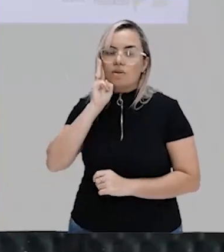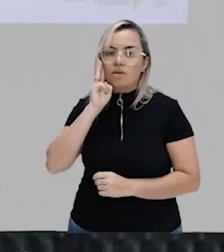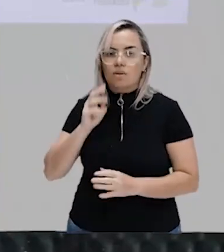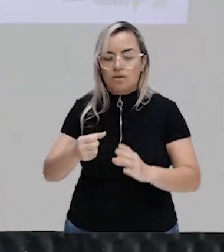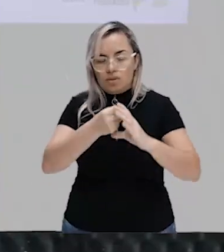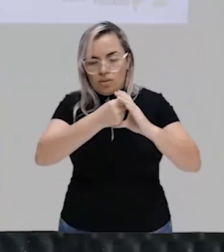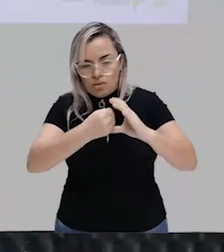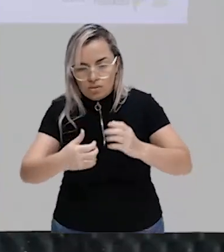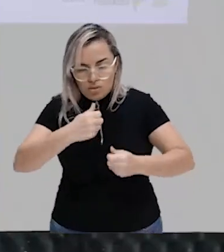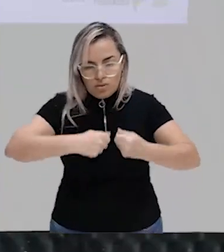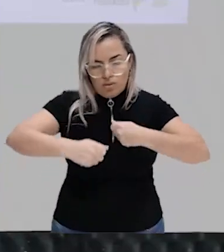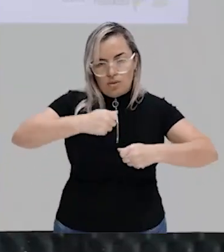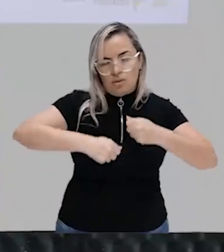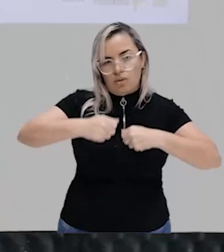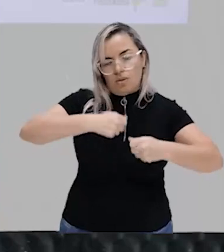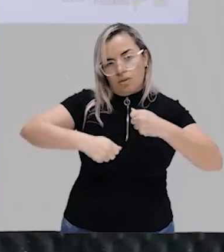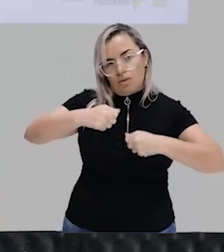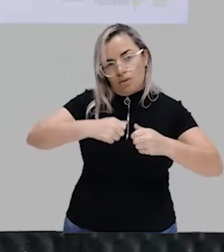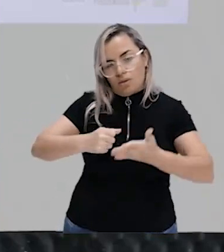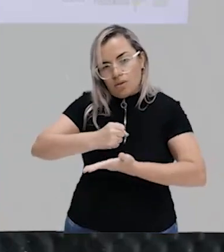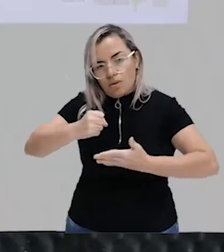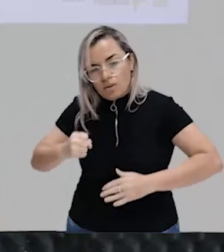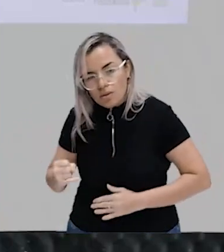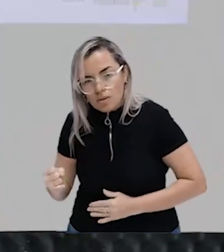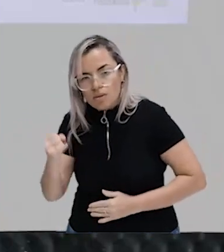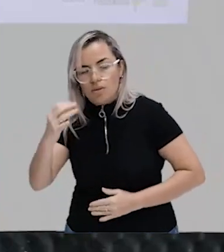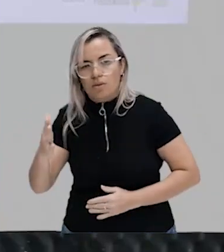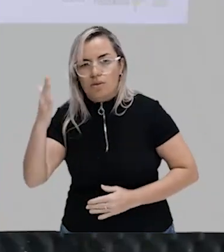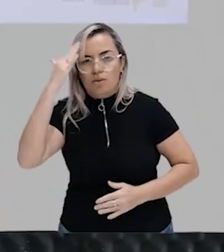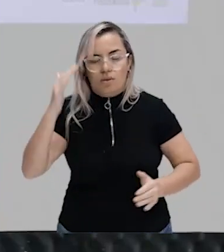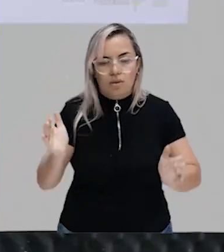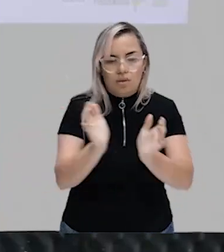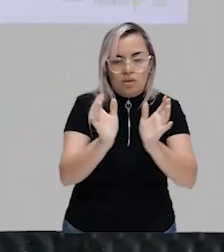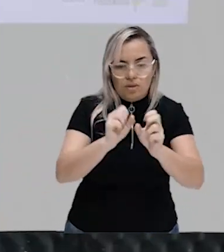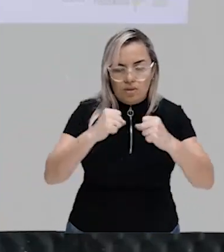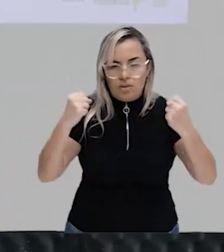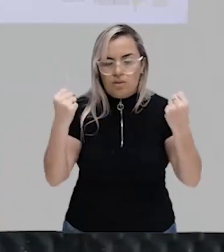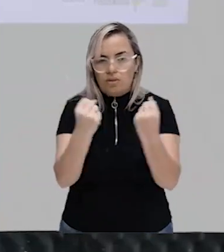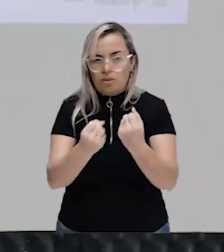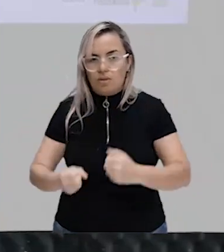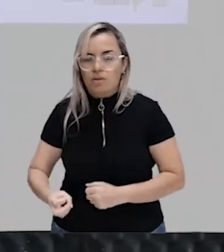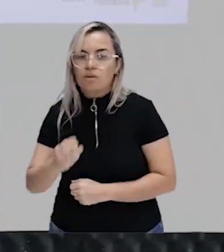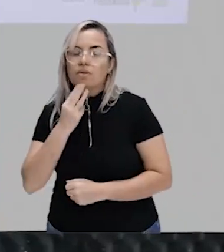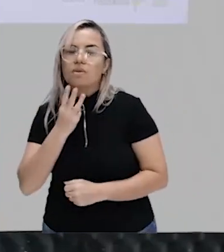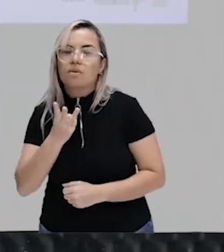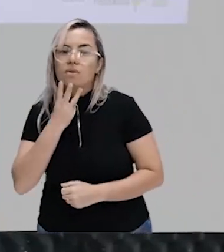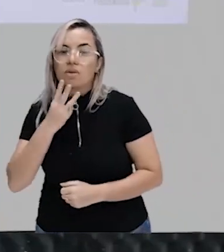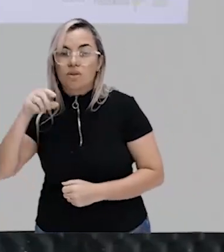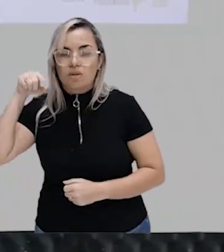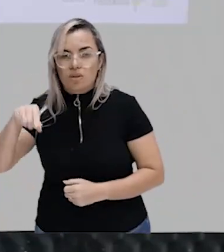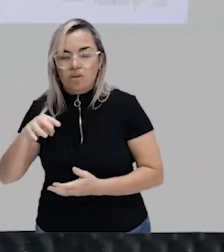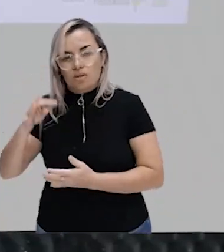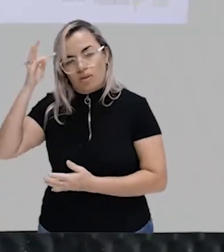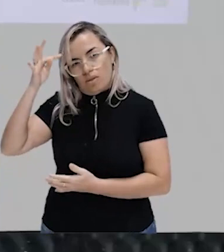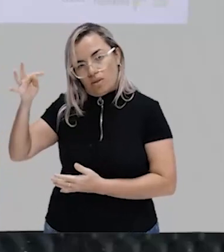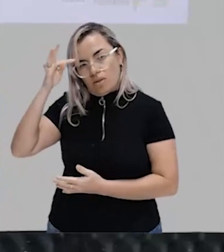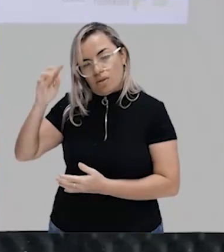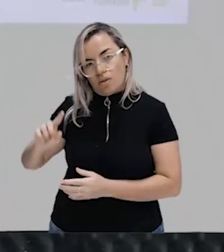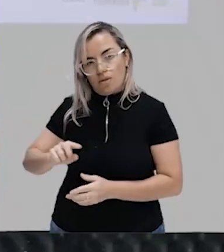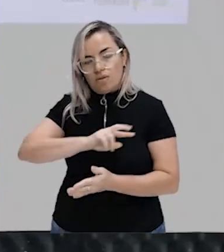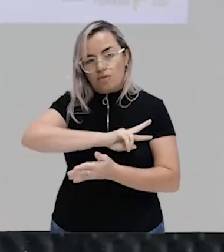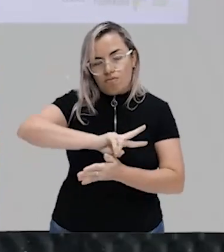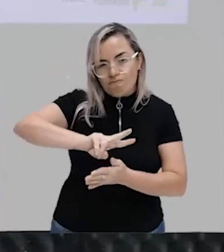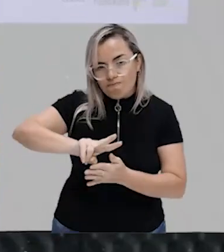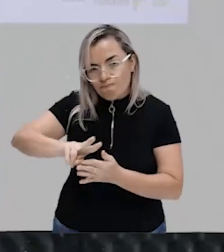aspectos econômicos são fundamentais para entender as classes segundo Weber outros aspectos de